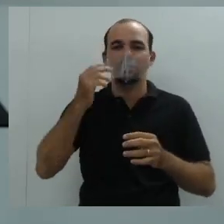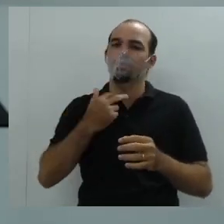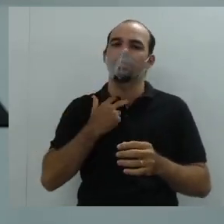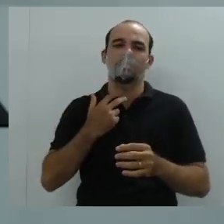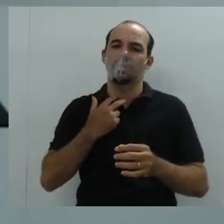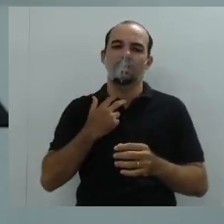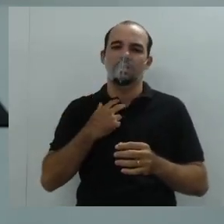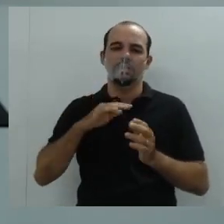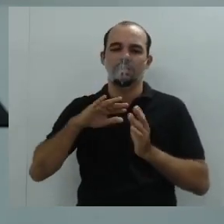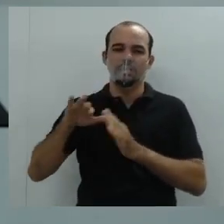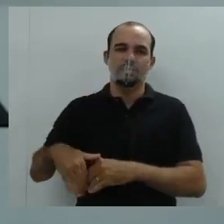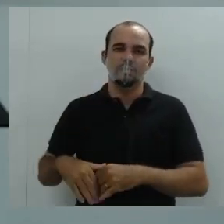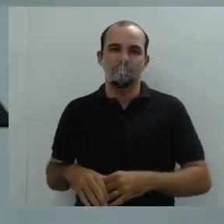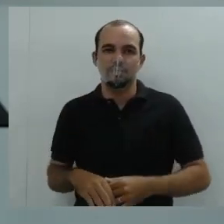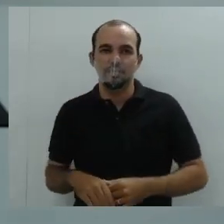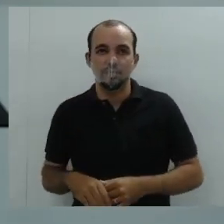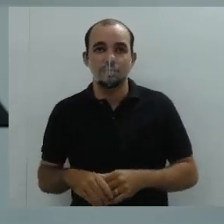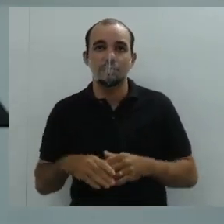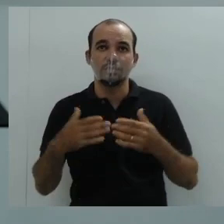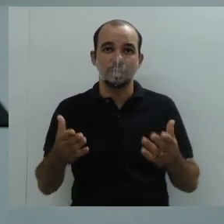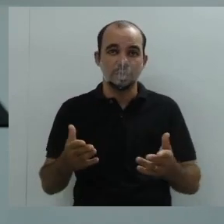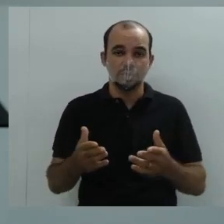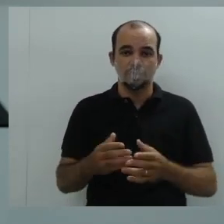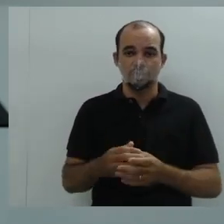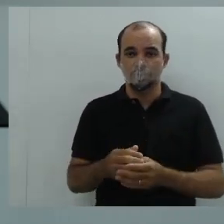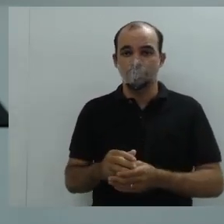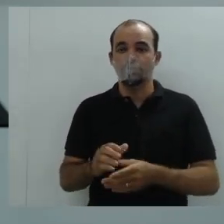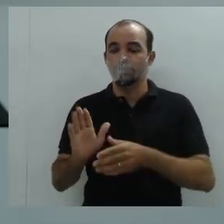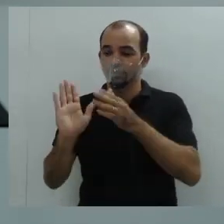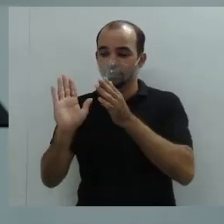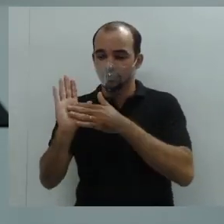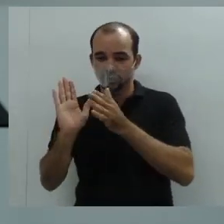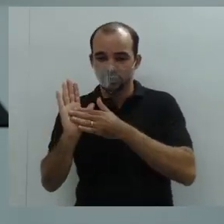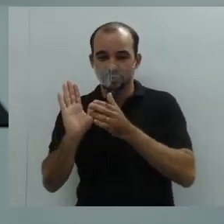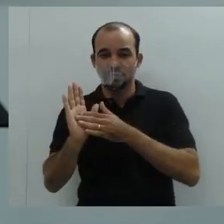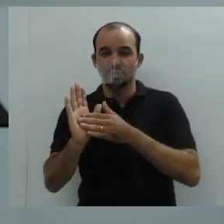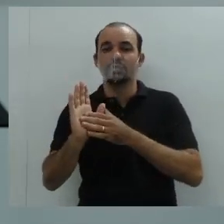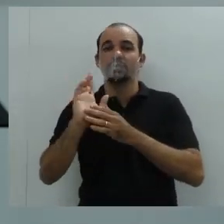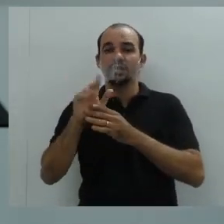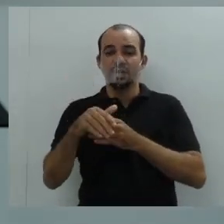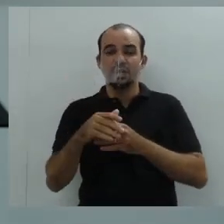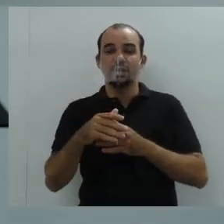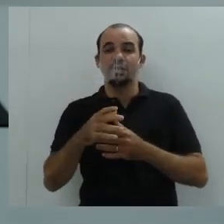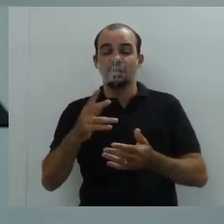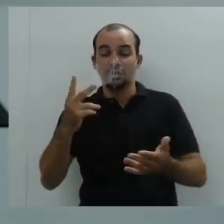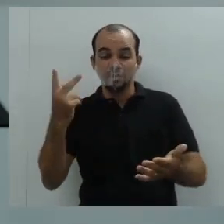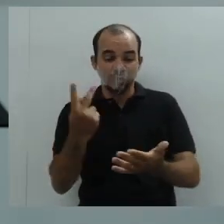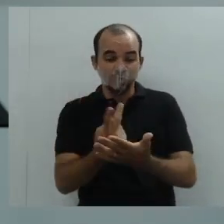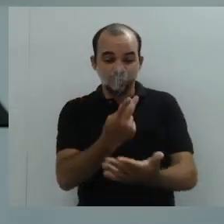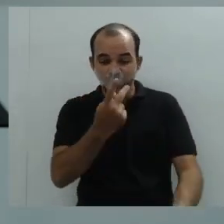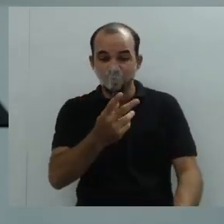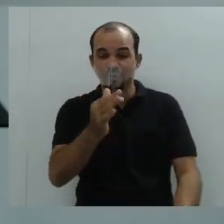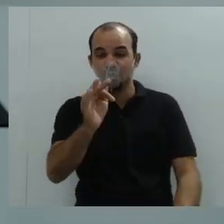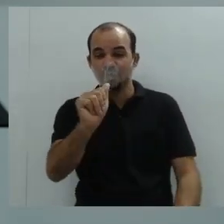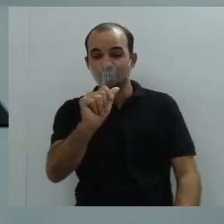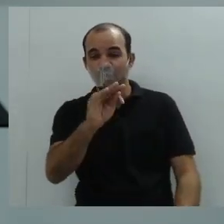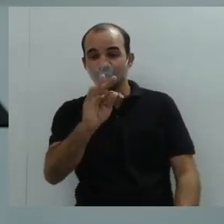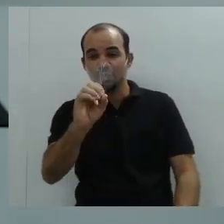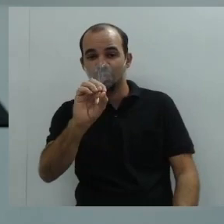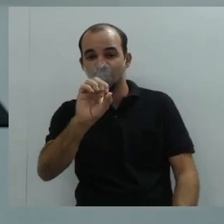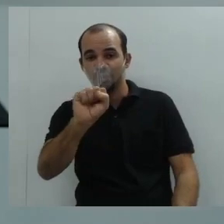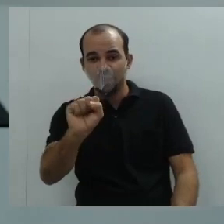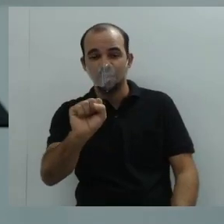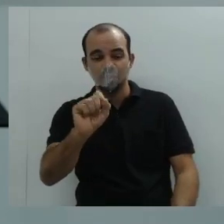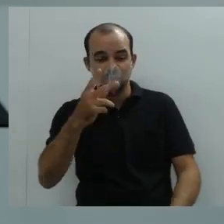justificativa, ela tem que ser pautada em verdades, em fatos. E não no que eu acho. Então, para que eu